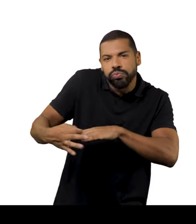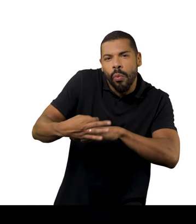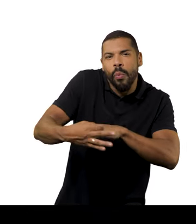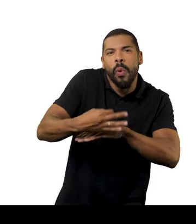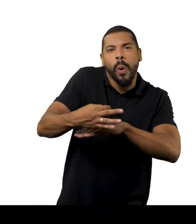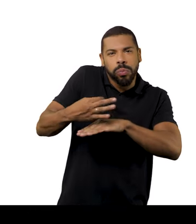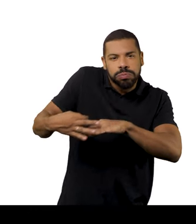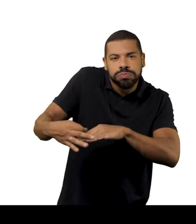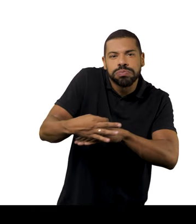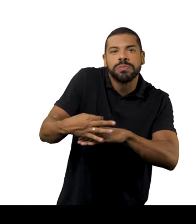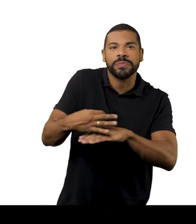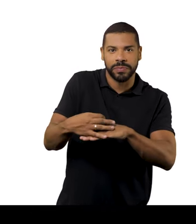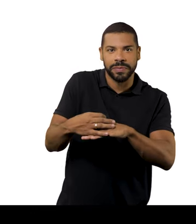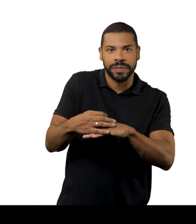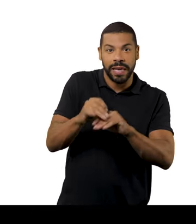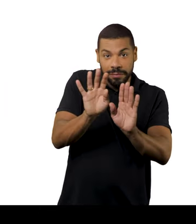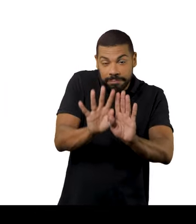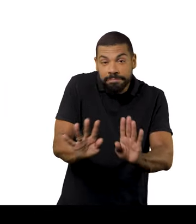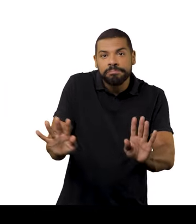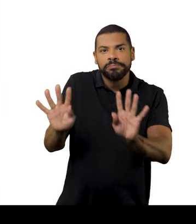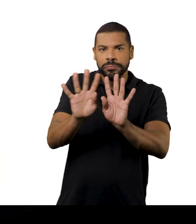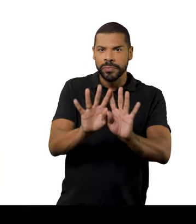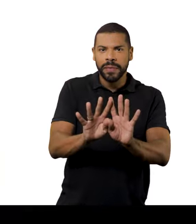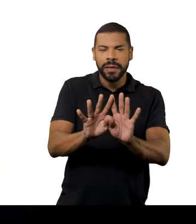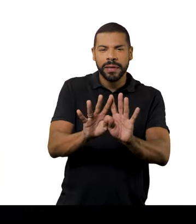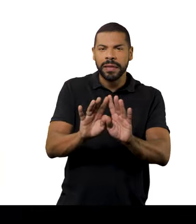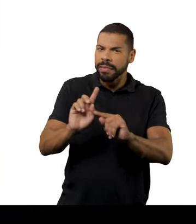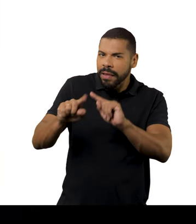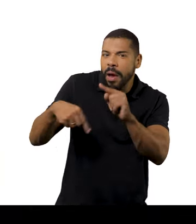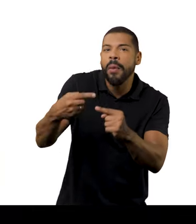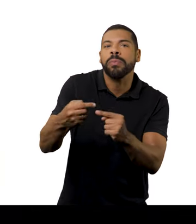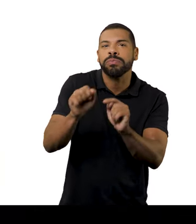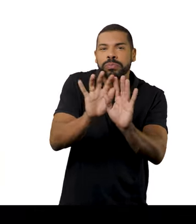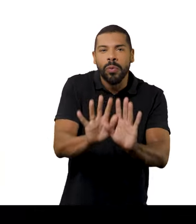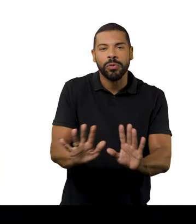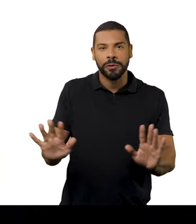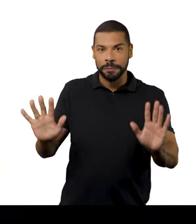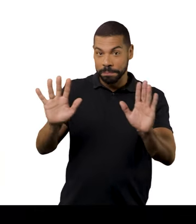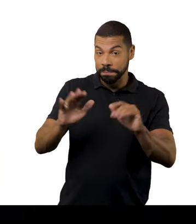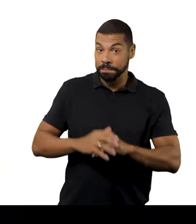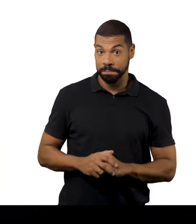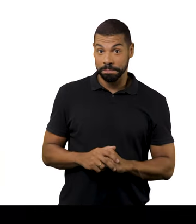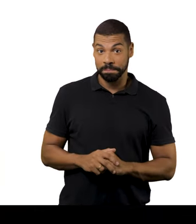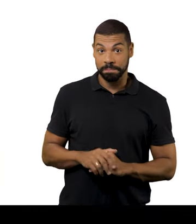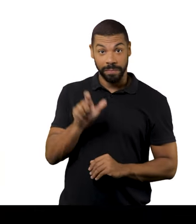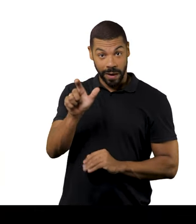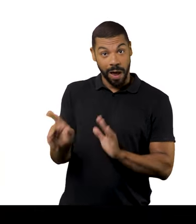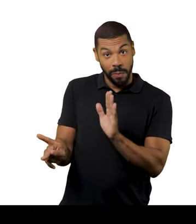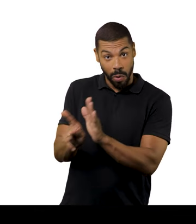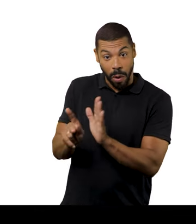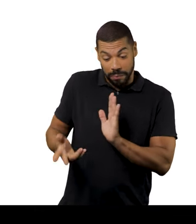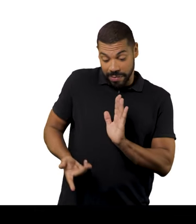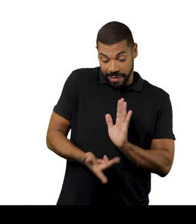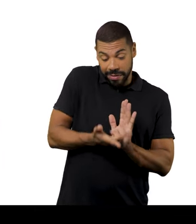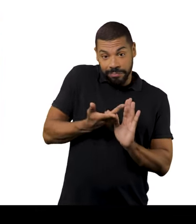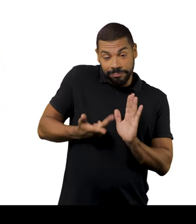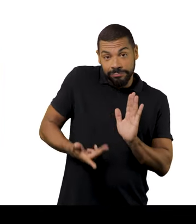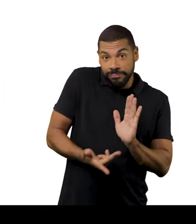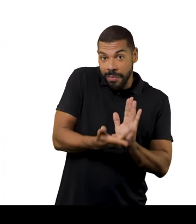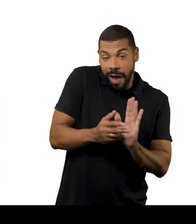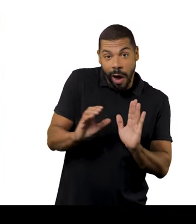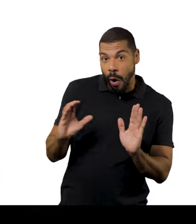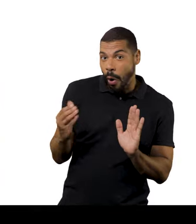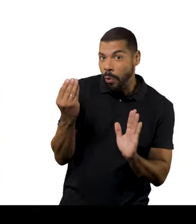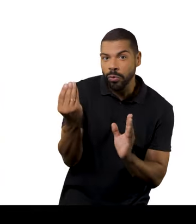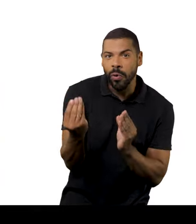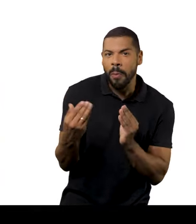ao bordado, à teia que vai se desdobrando pelo espaço, né? A obra dela tem muito a